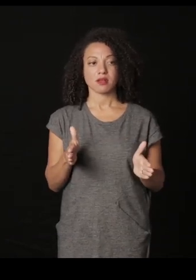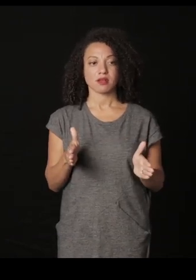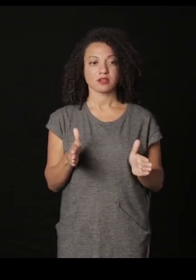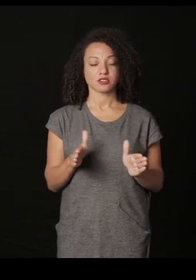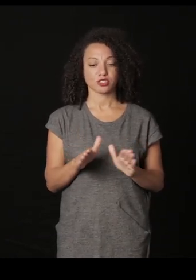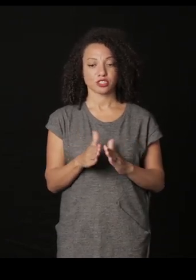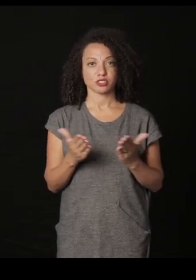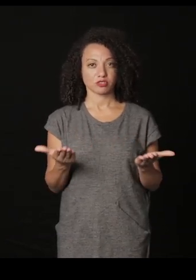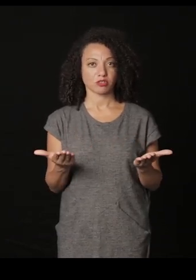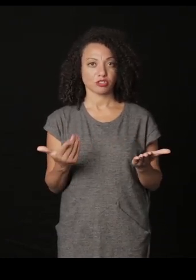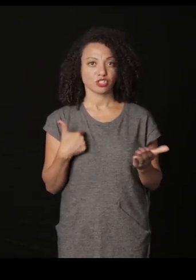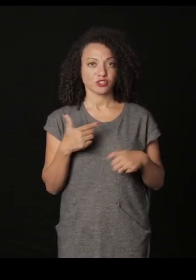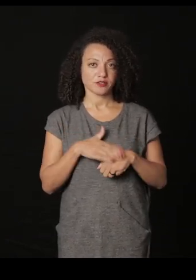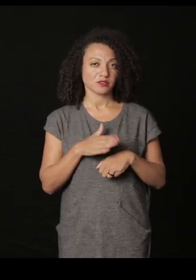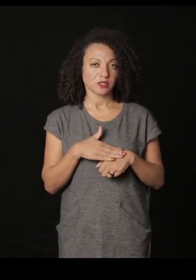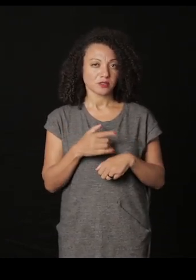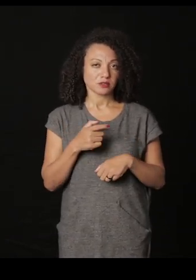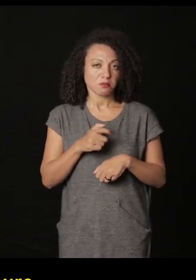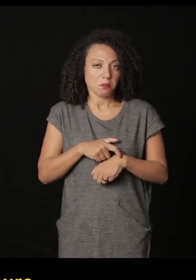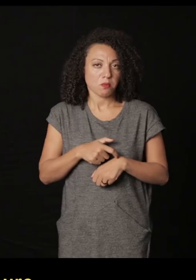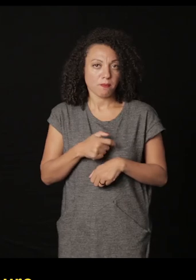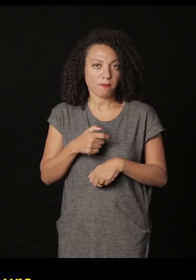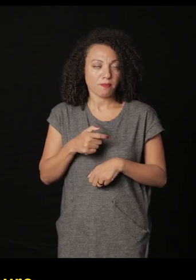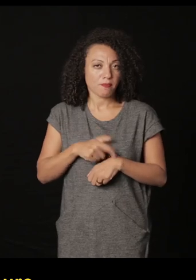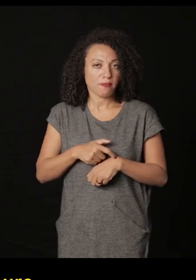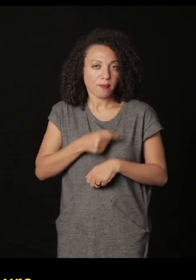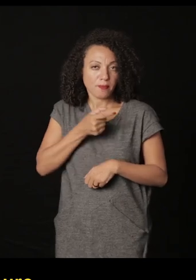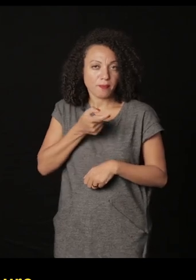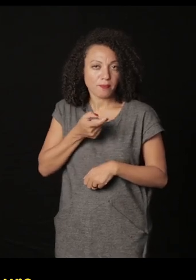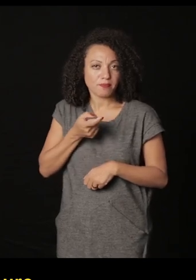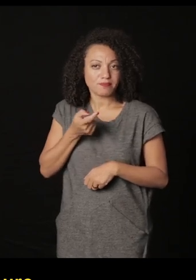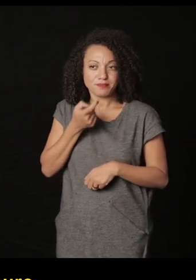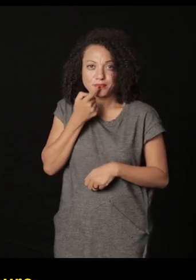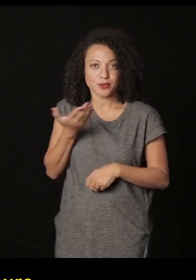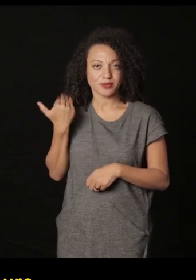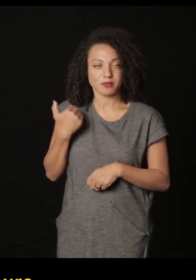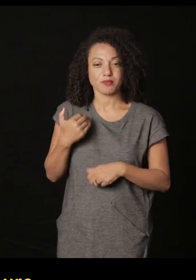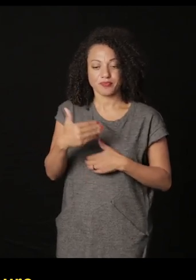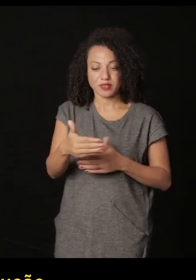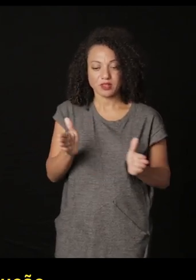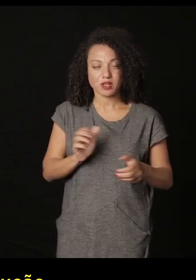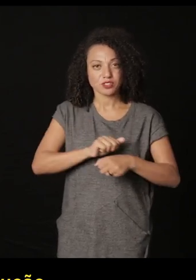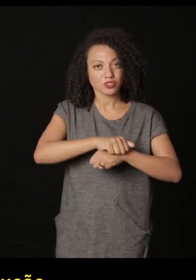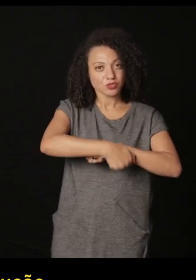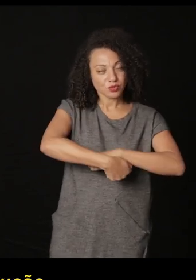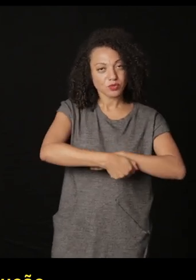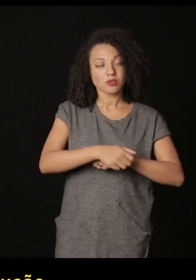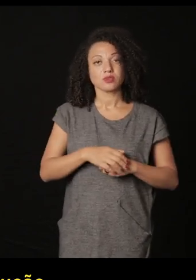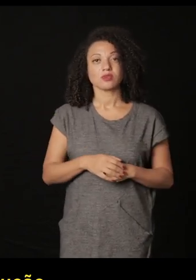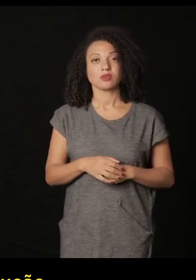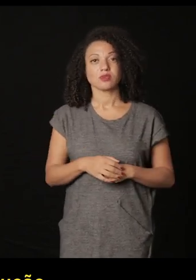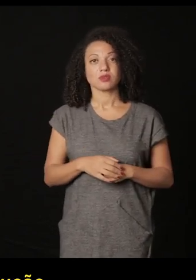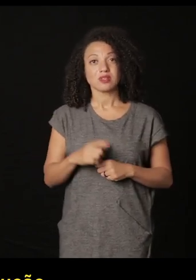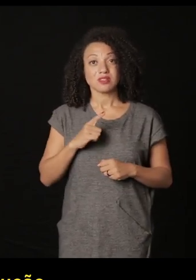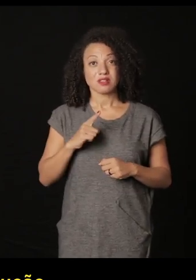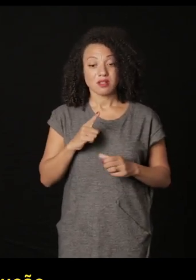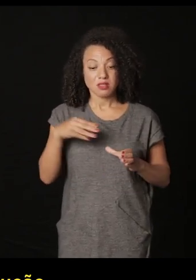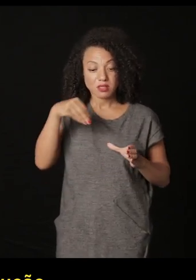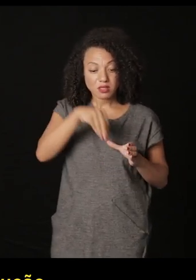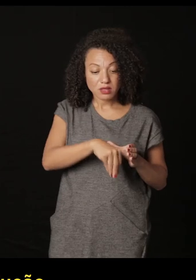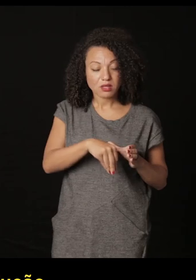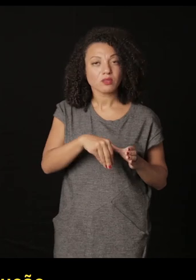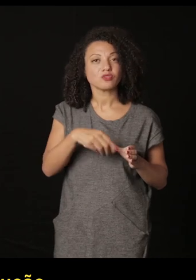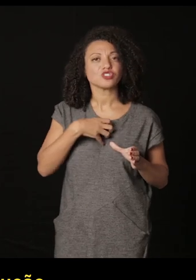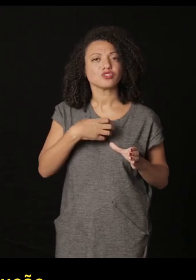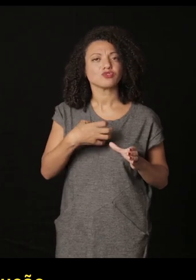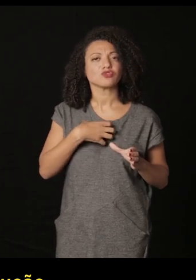mais recentemente e mesmo tamanho caixa de couro com uma solução o miolo